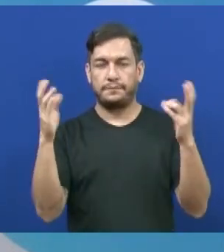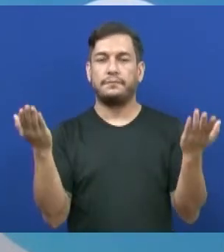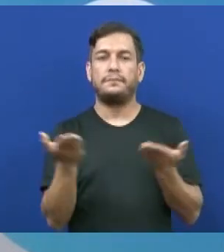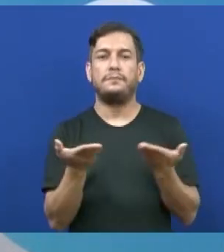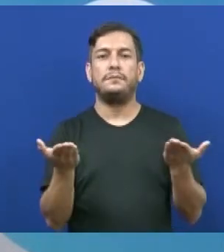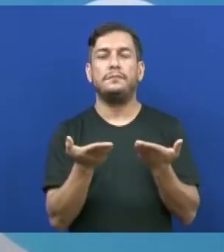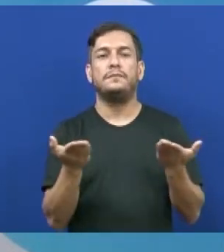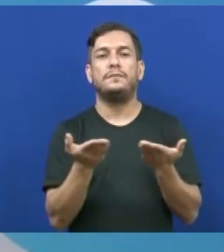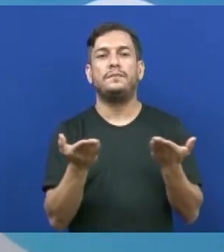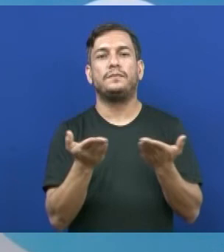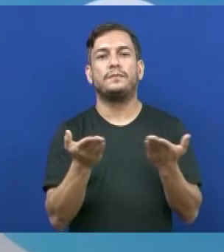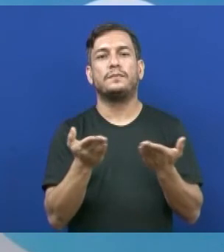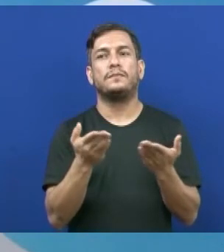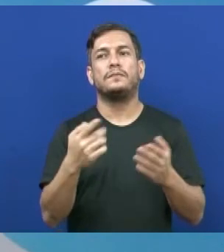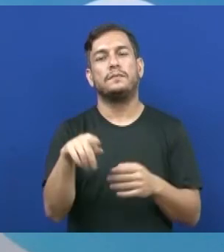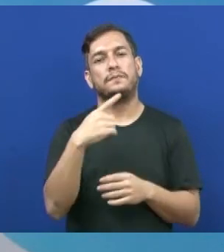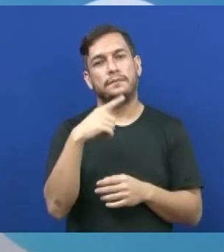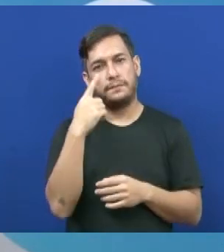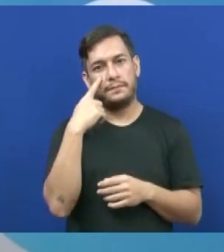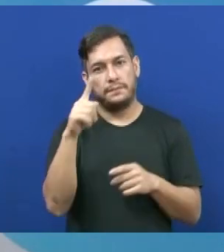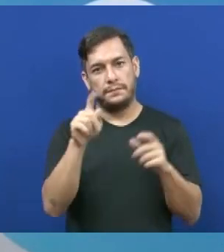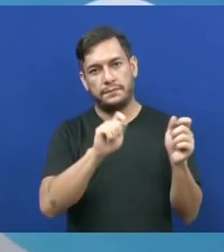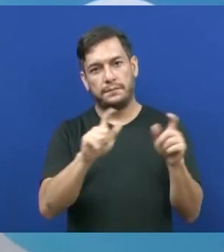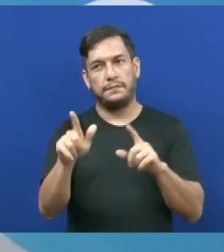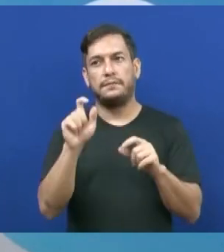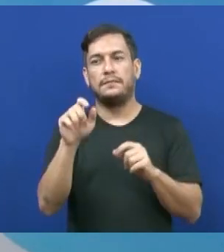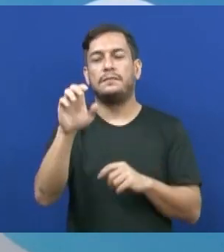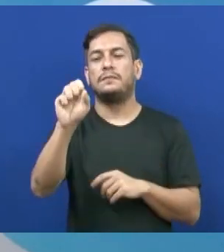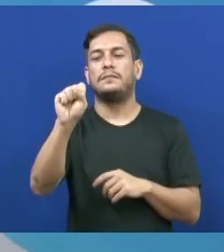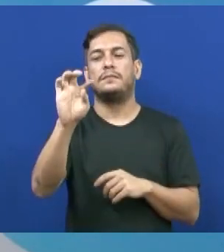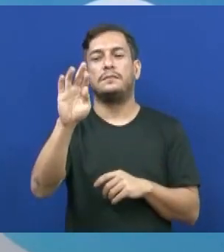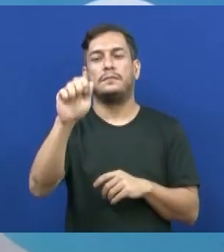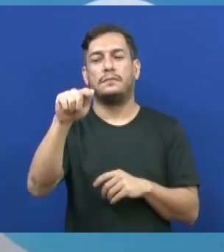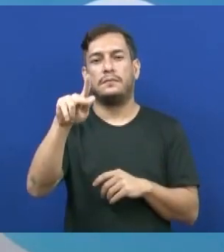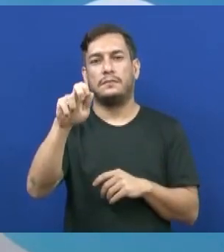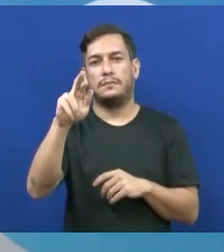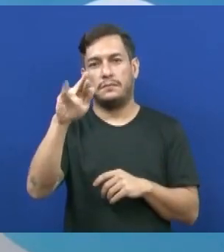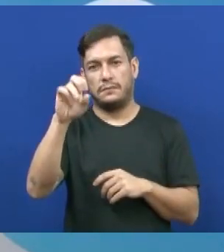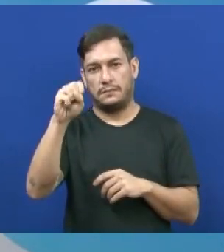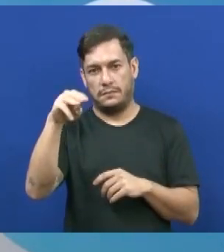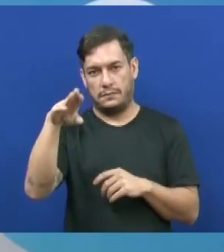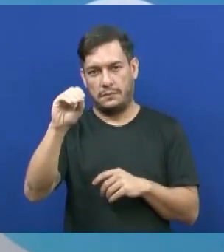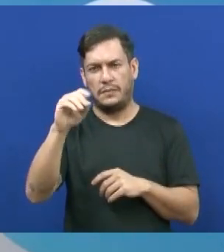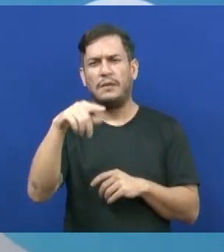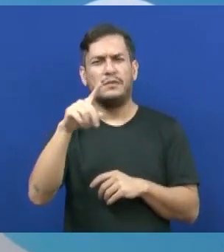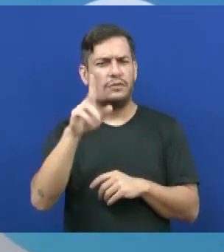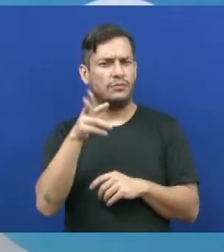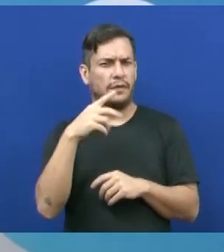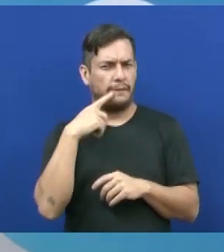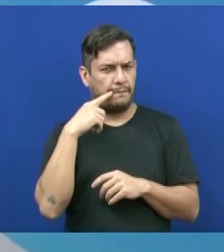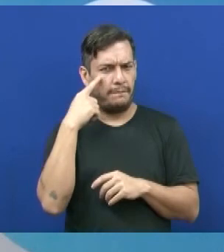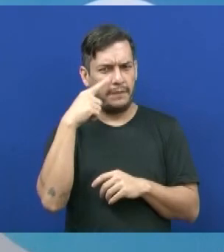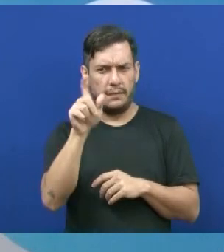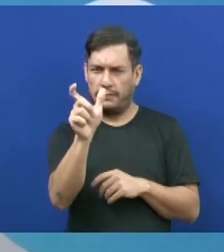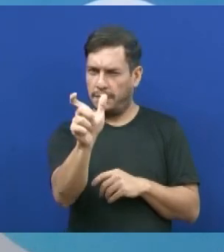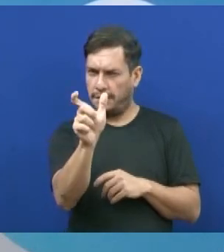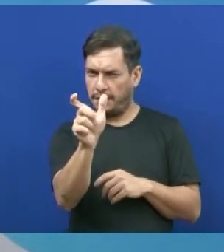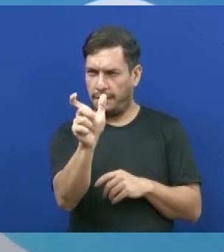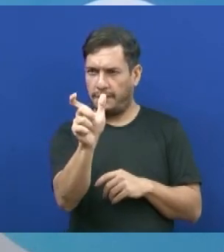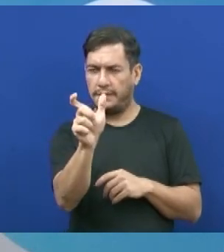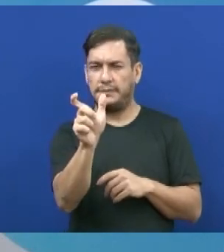abordar hoje, como vocês podem observar, é estrangeirismos. Será que vocês já ouviram falar de estrangeirismos?